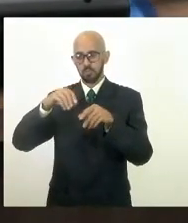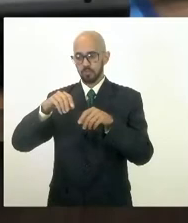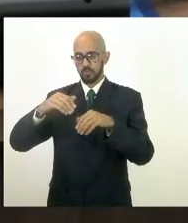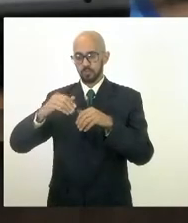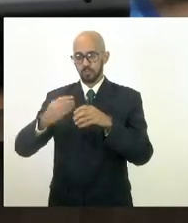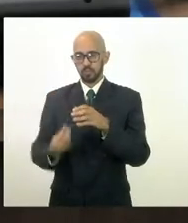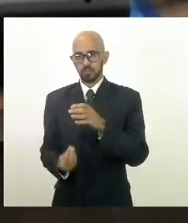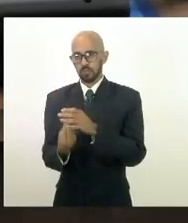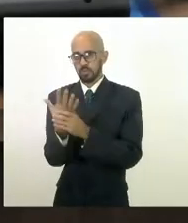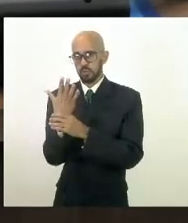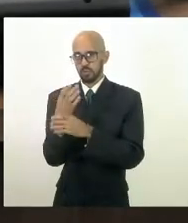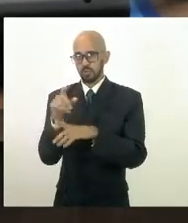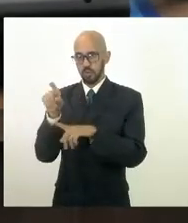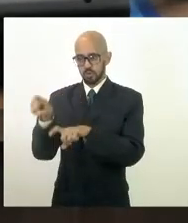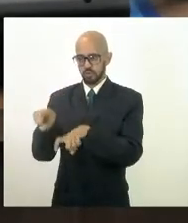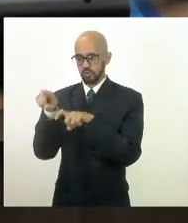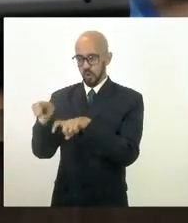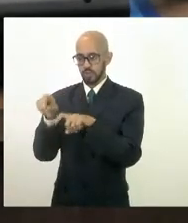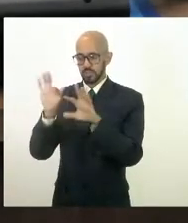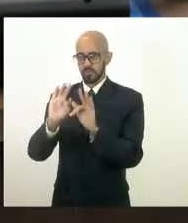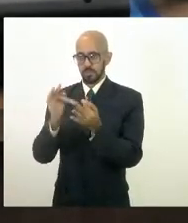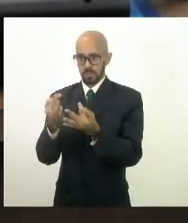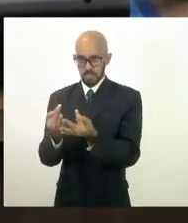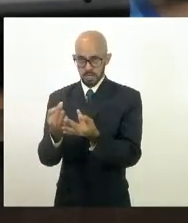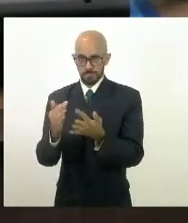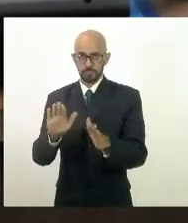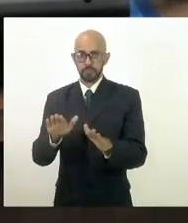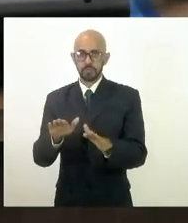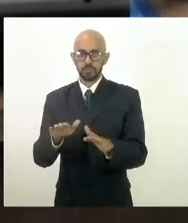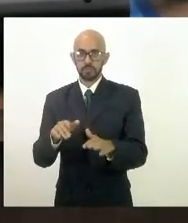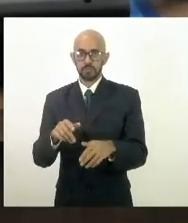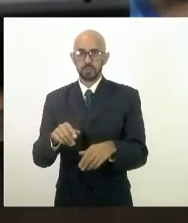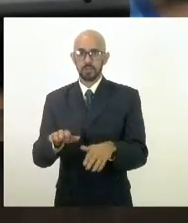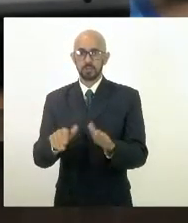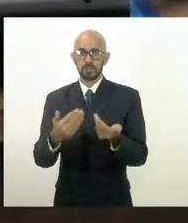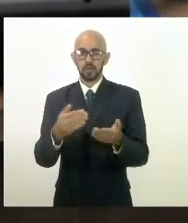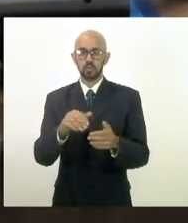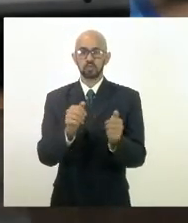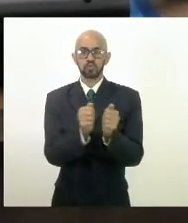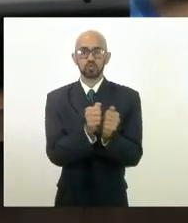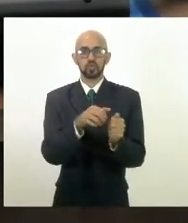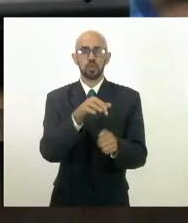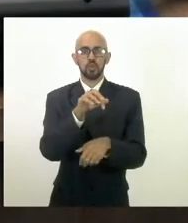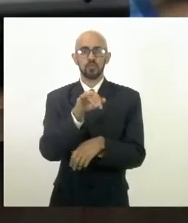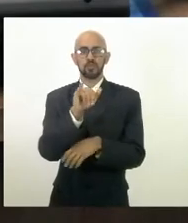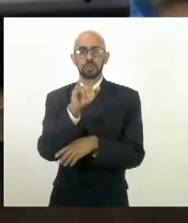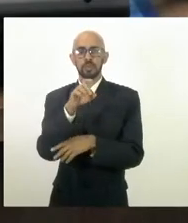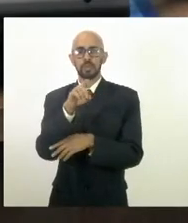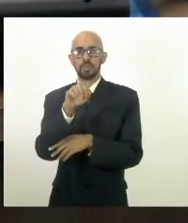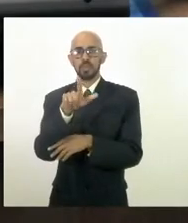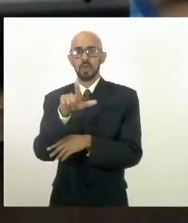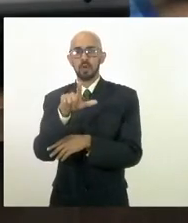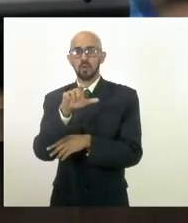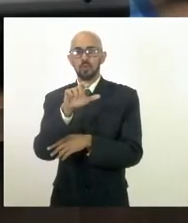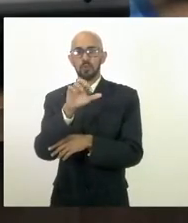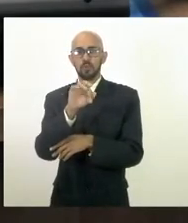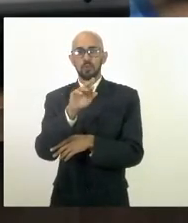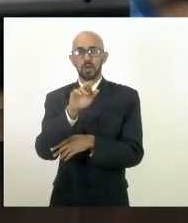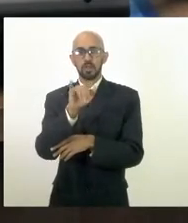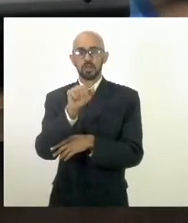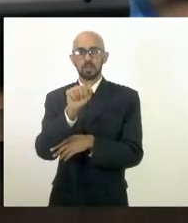estado a câmara de vereadores através do vereador Fidel Faria aprovado lá a indicação